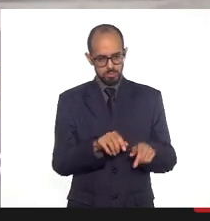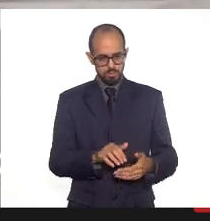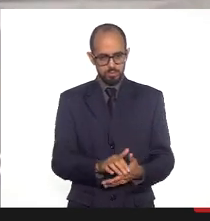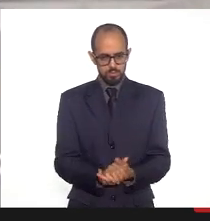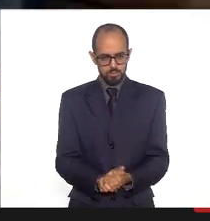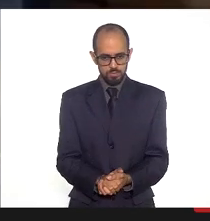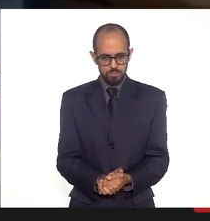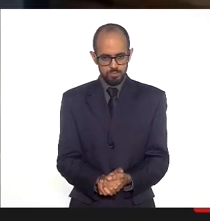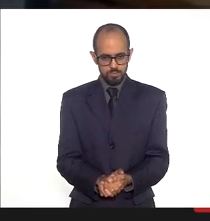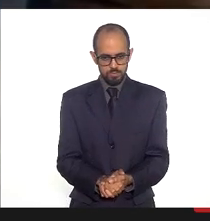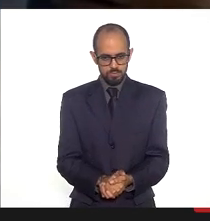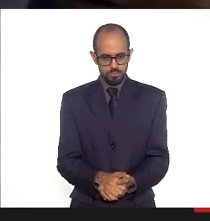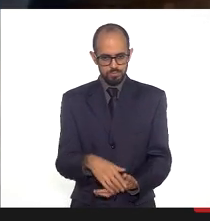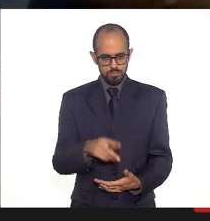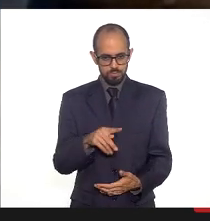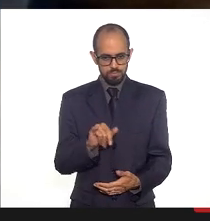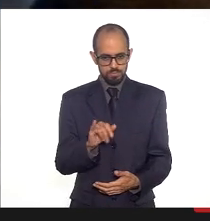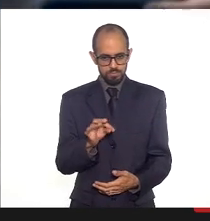Kit, por favor.